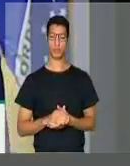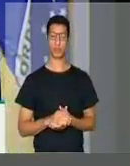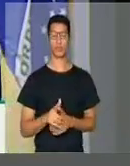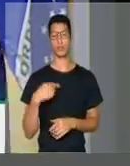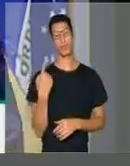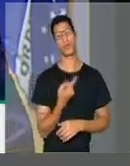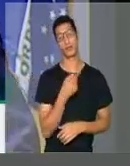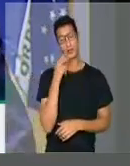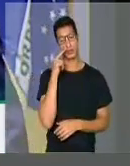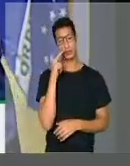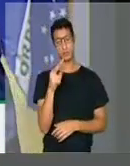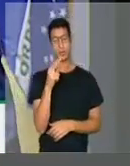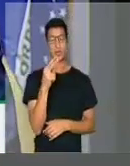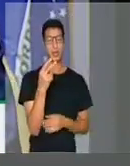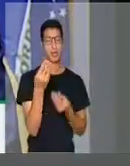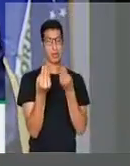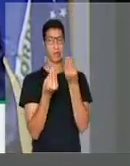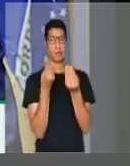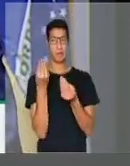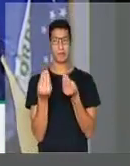A gente vê a maneira